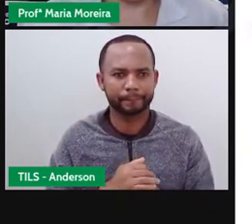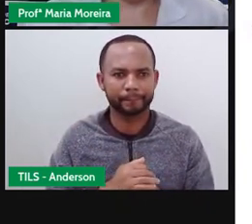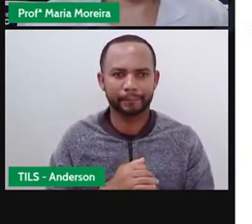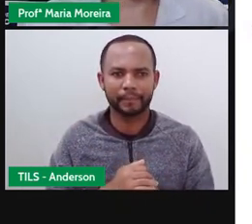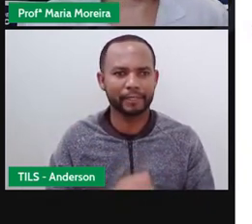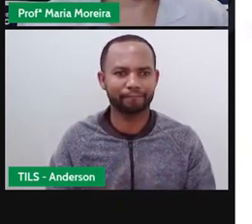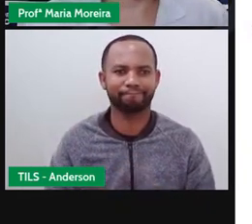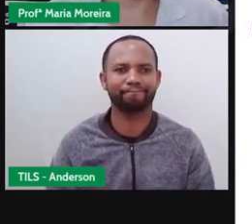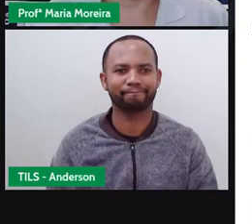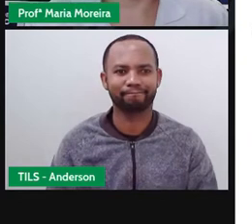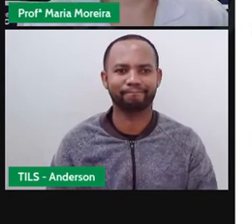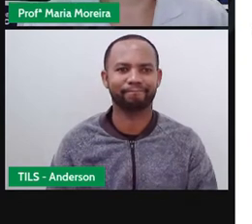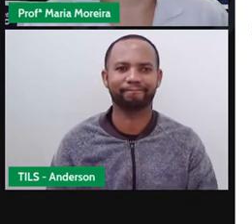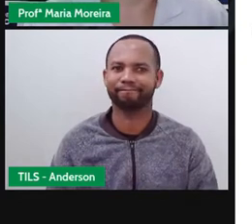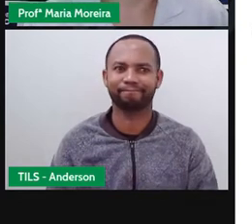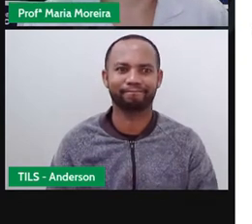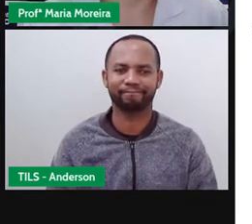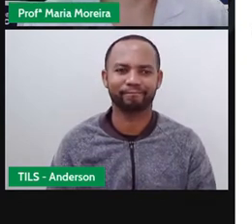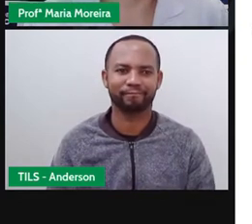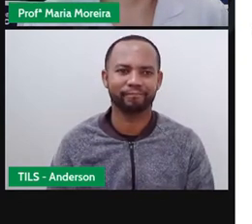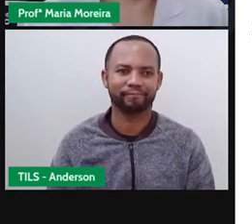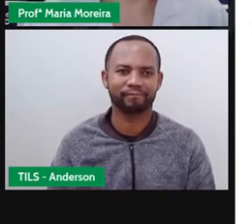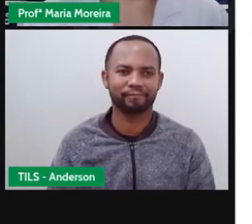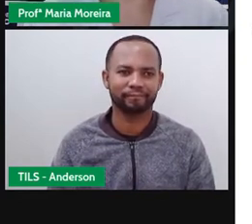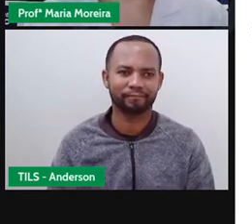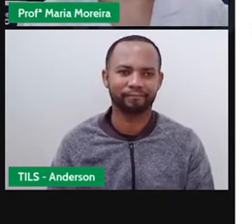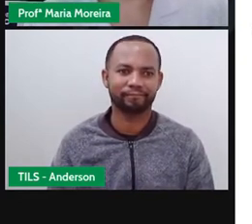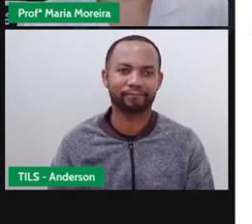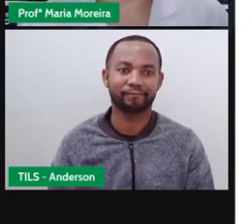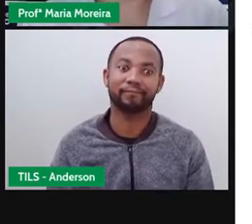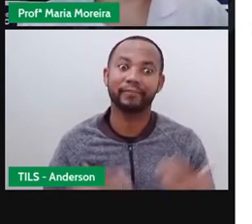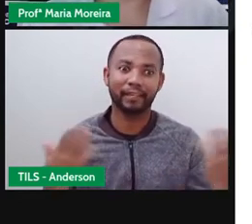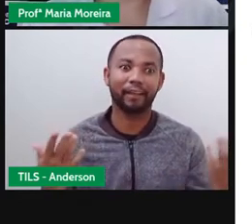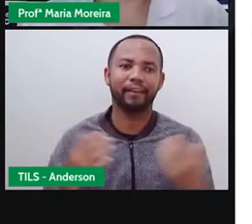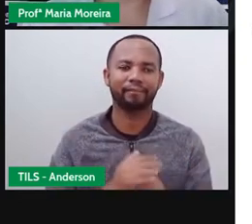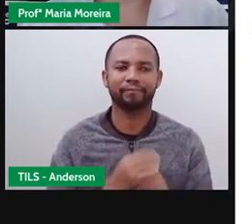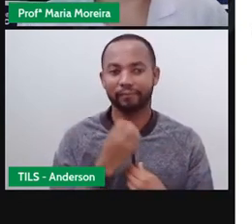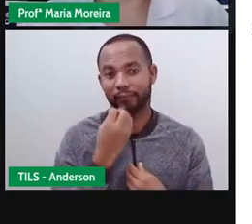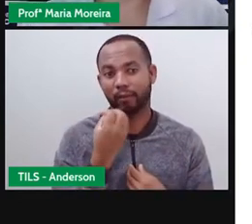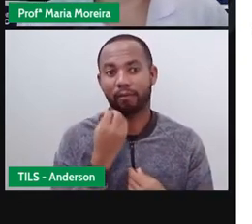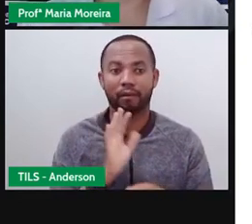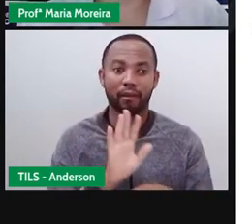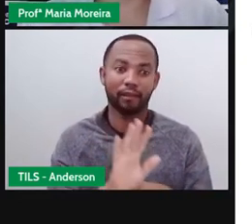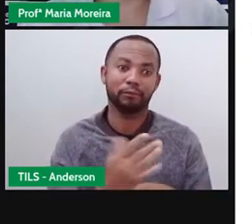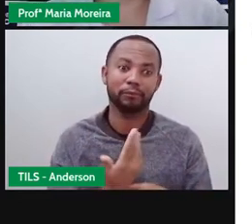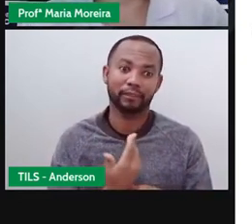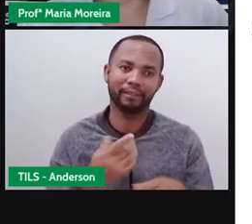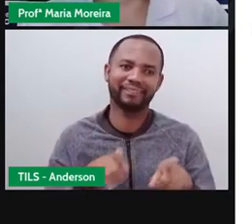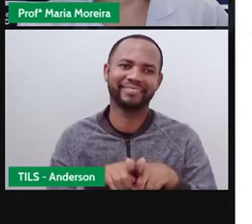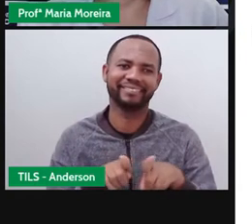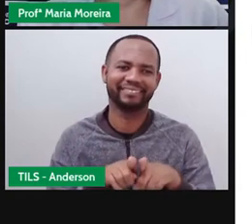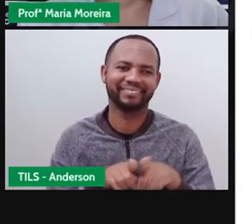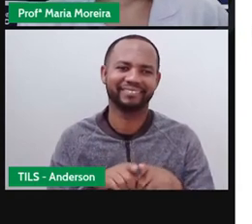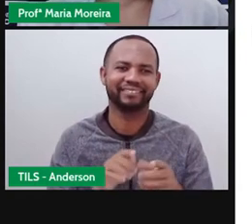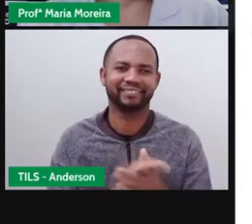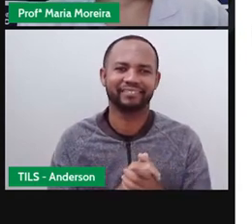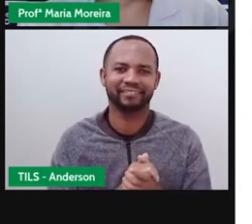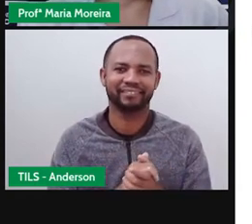Hein? Não? Uma boa ação, Anderson. De você praticar sempre boa ação, Anderson. Que menino mau.